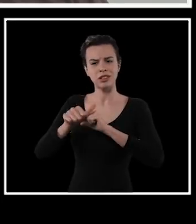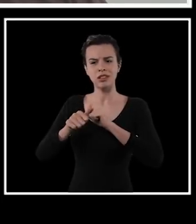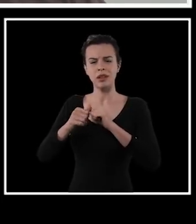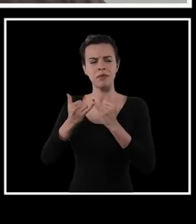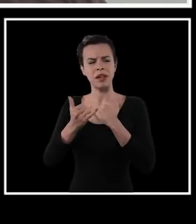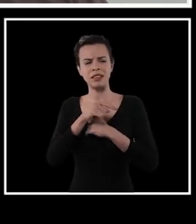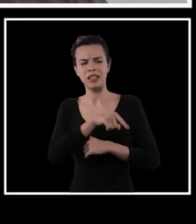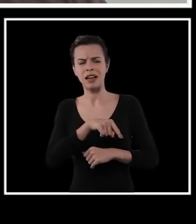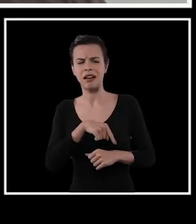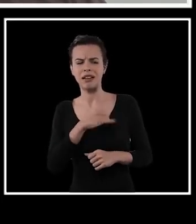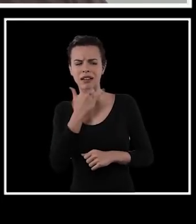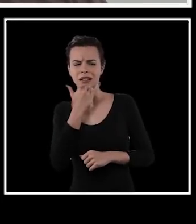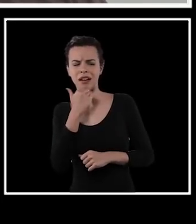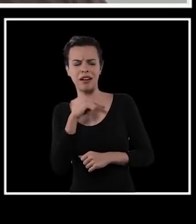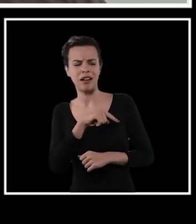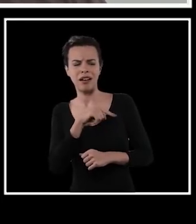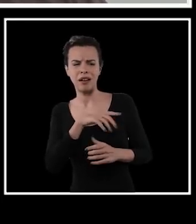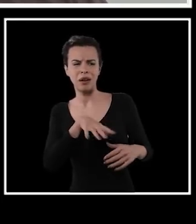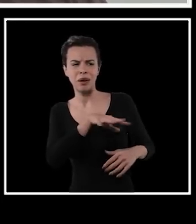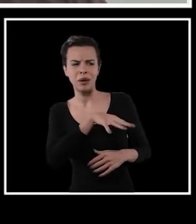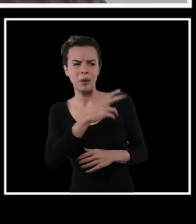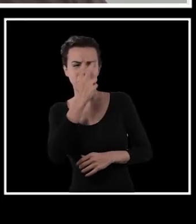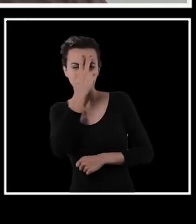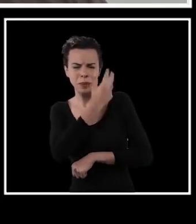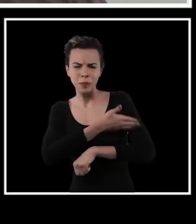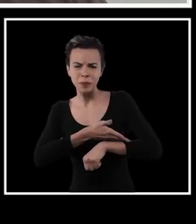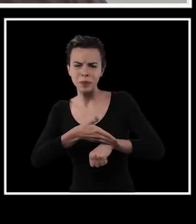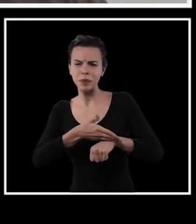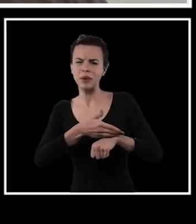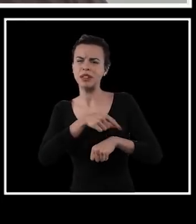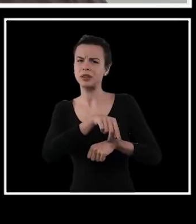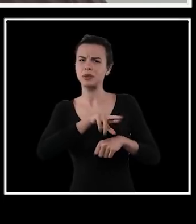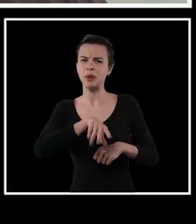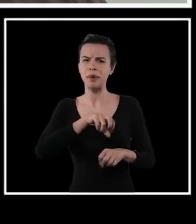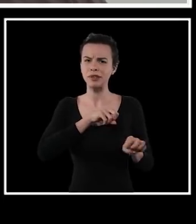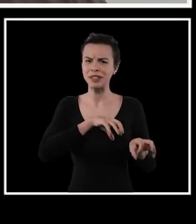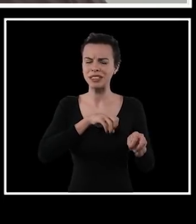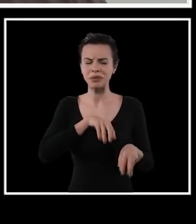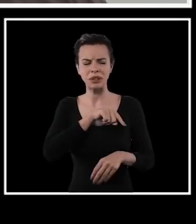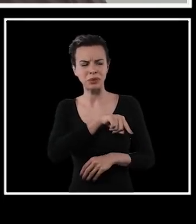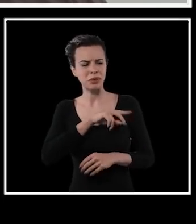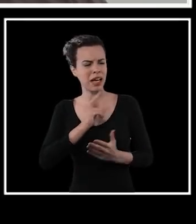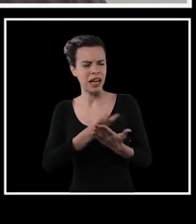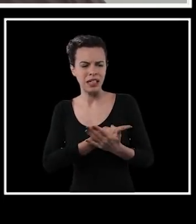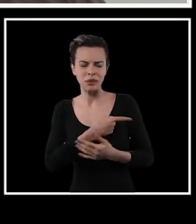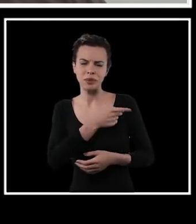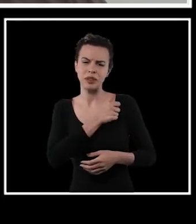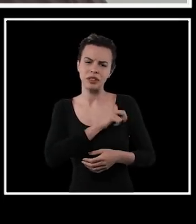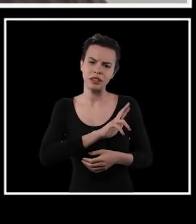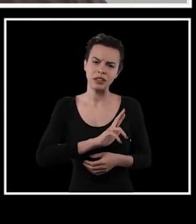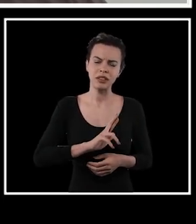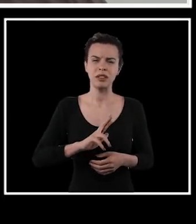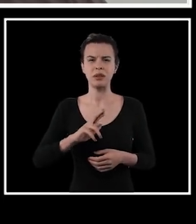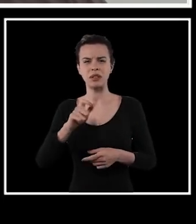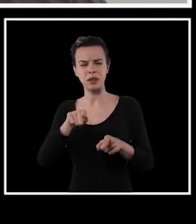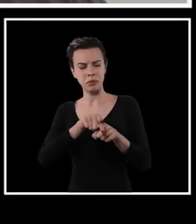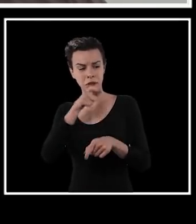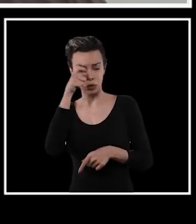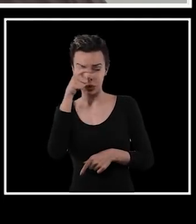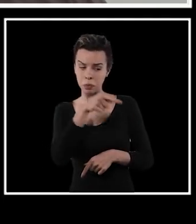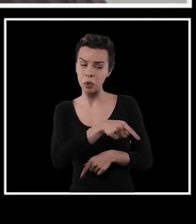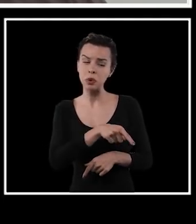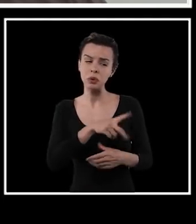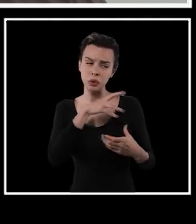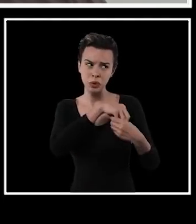sendo lidos como bavos, sendo lidos como isso não é educação, isso é outra coisa, sendo